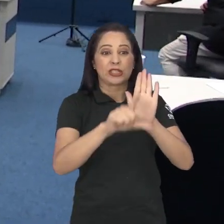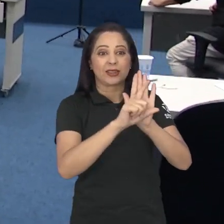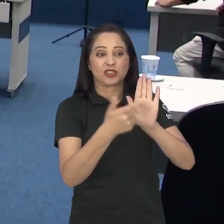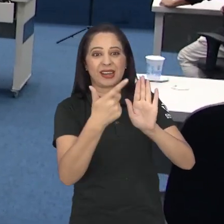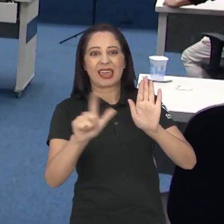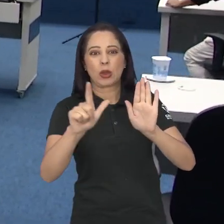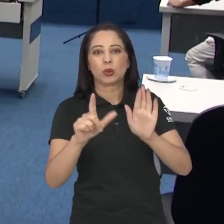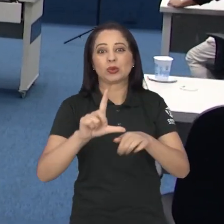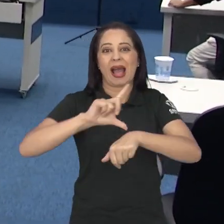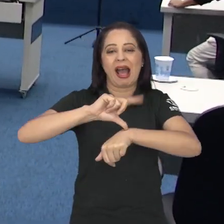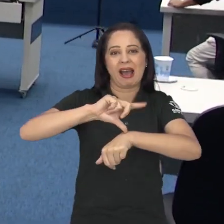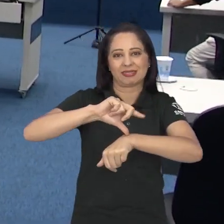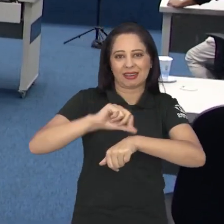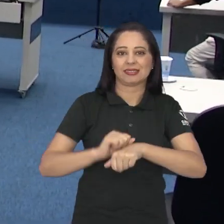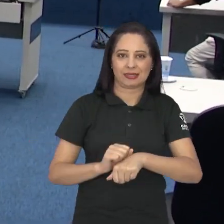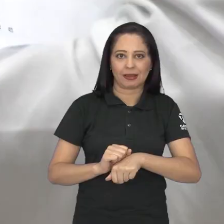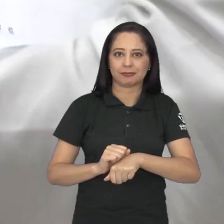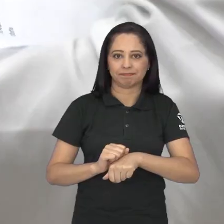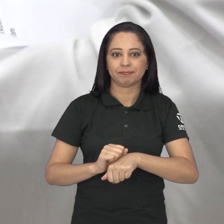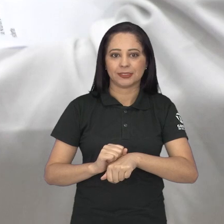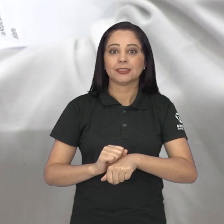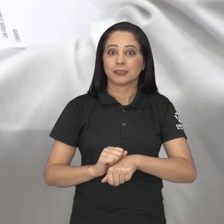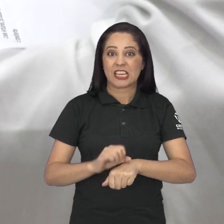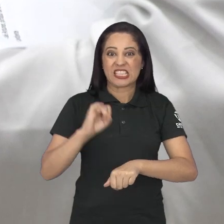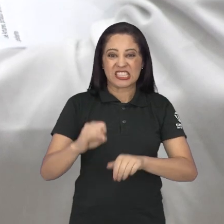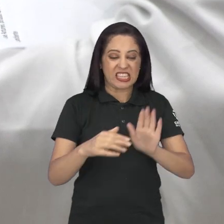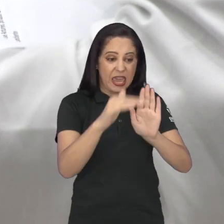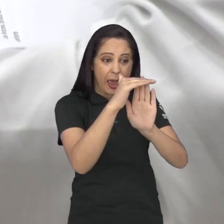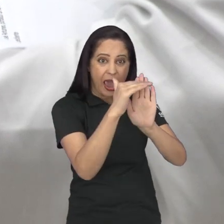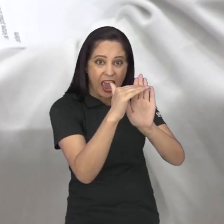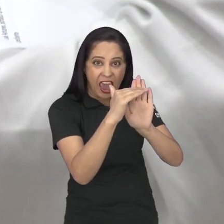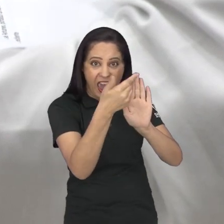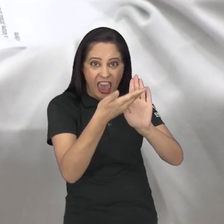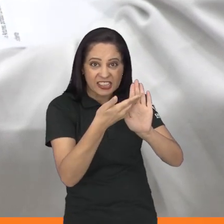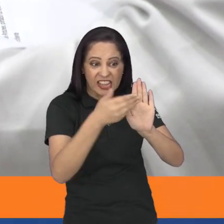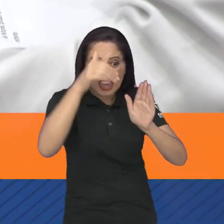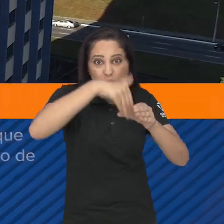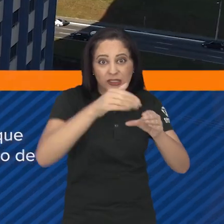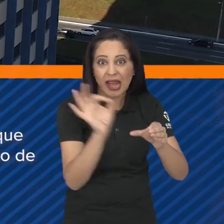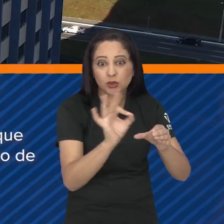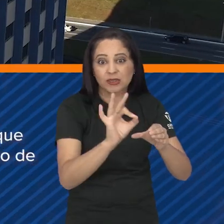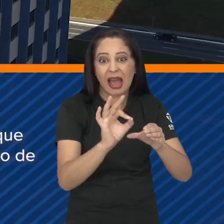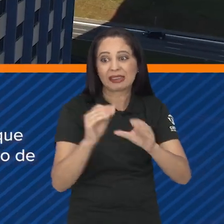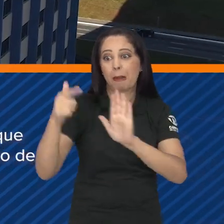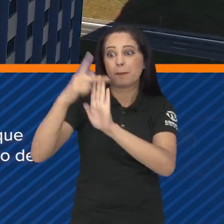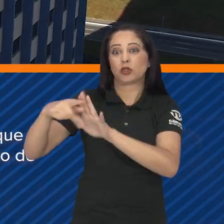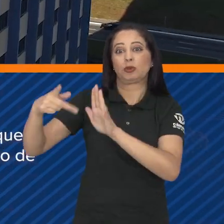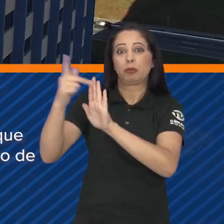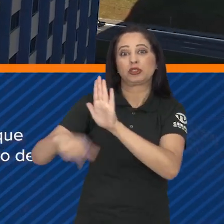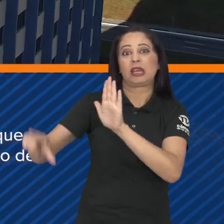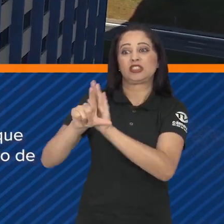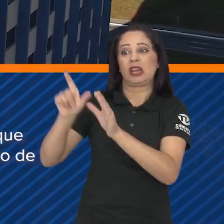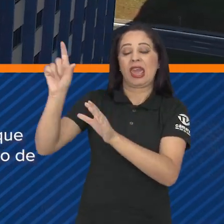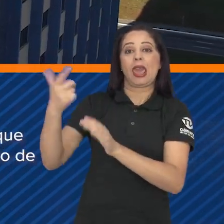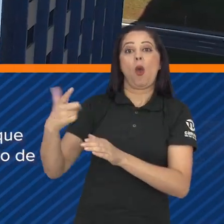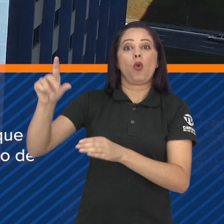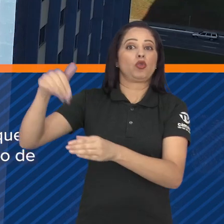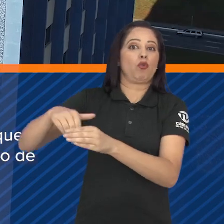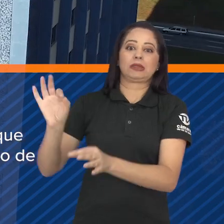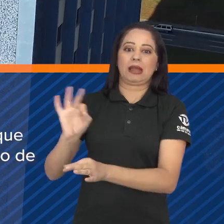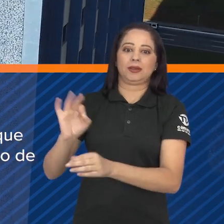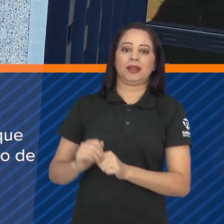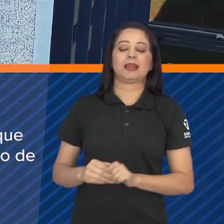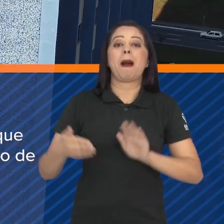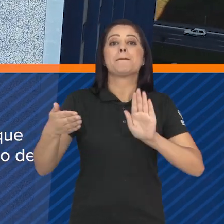seja, nenhum projeto pode ser votado se este não for apreciado em plenário. É a proposta enviada pela Prefeitura